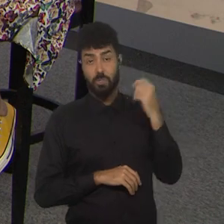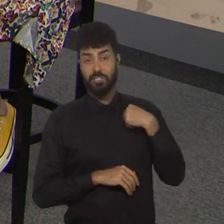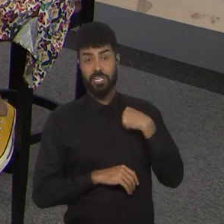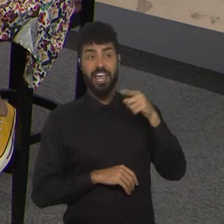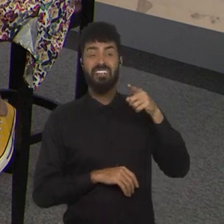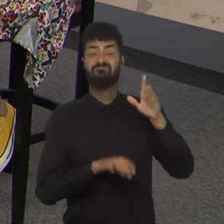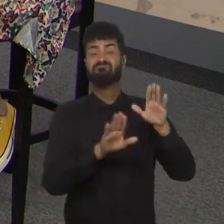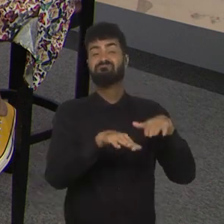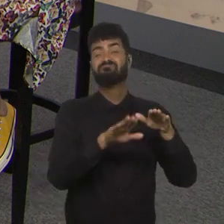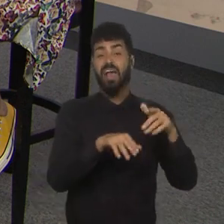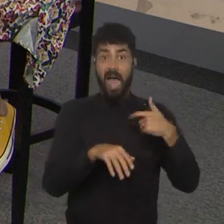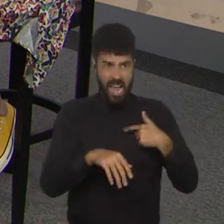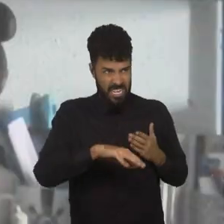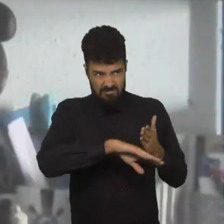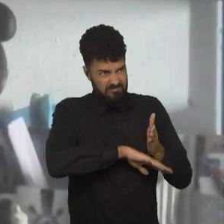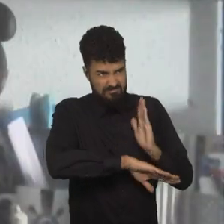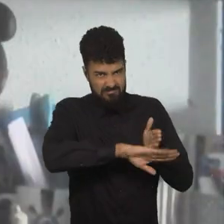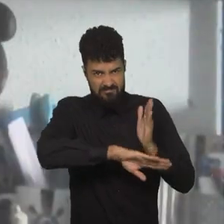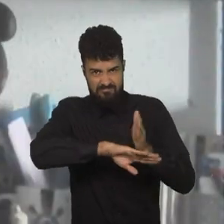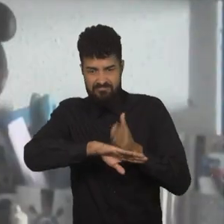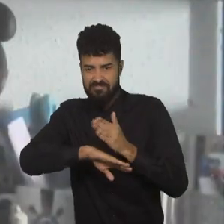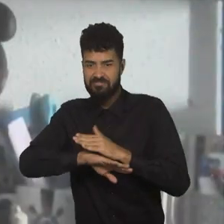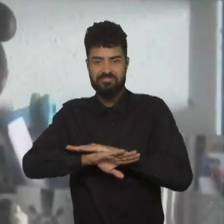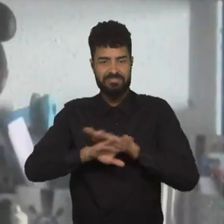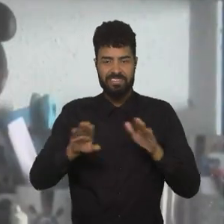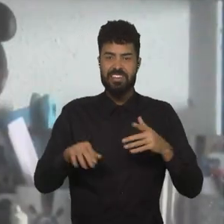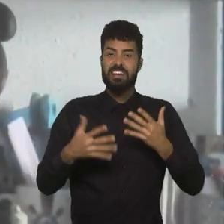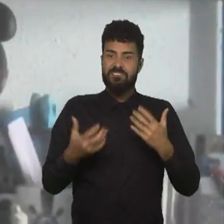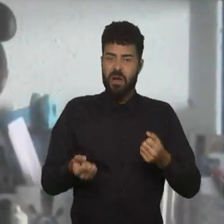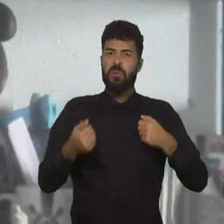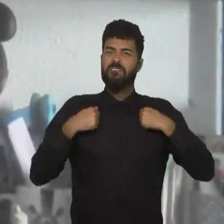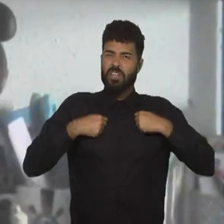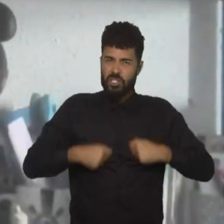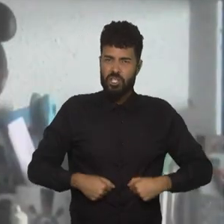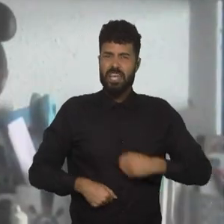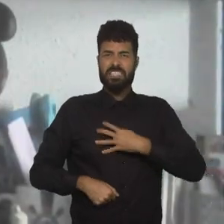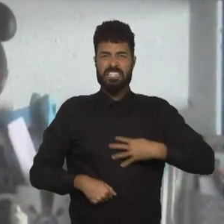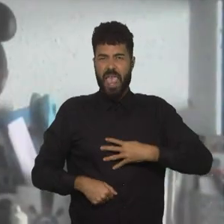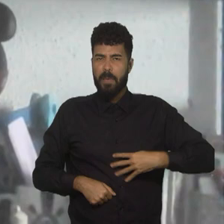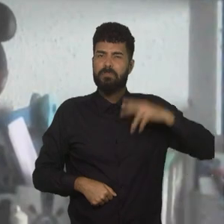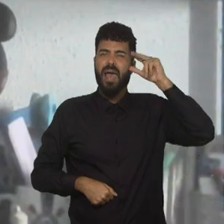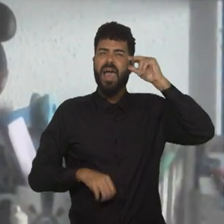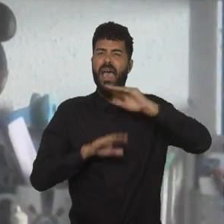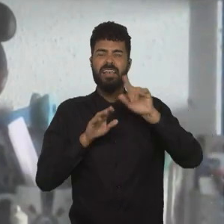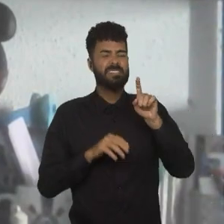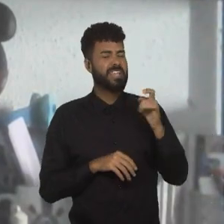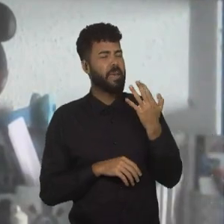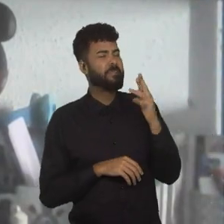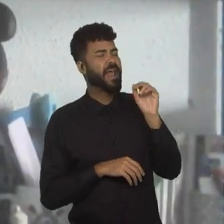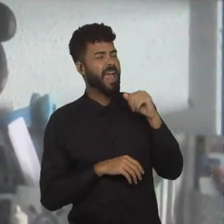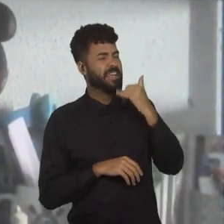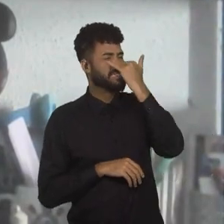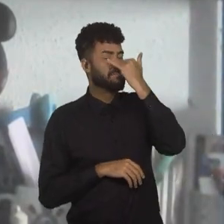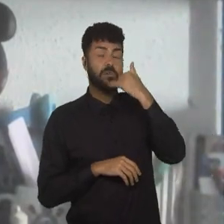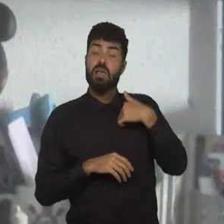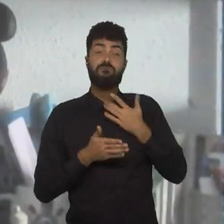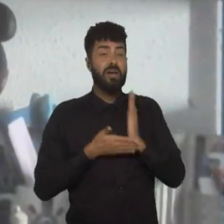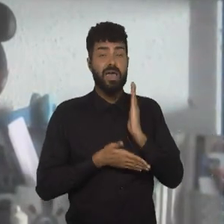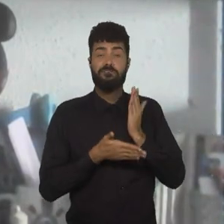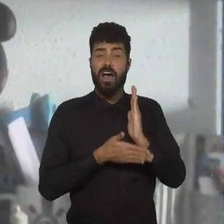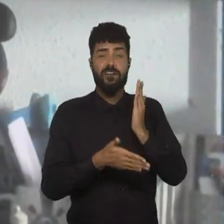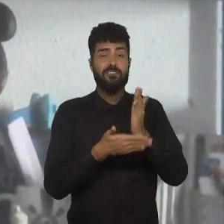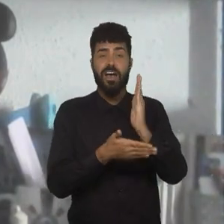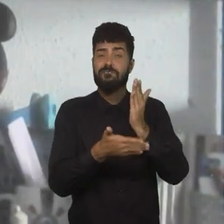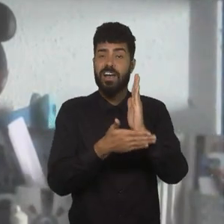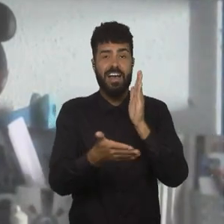pensar que a gente é a Zebra, né, eu quero que todo mundo se viste de Zebra, e fale que a Zebra, o grupo, a gente vai passando aos poucos, e a gente chega